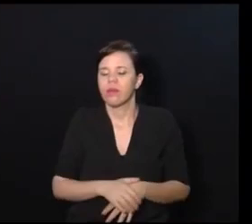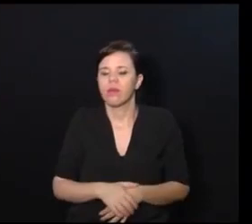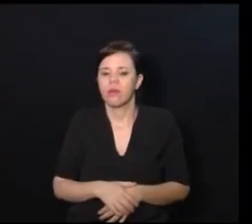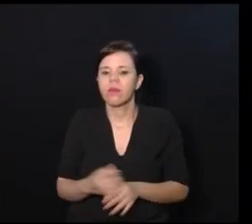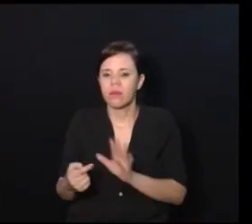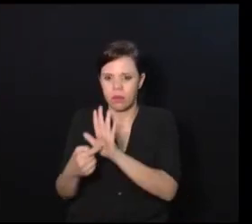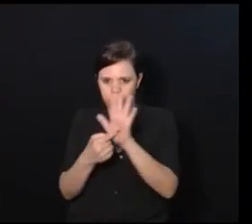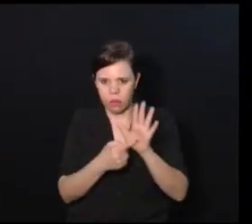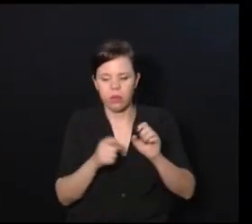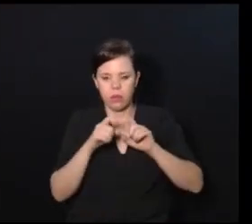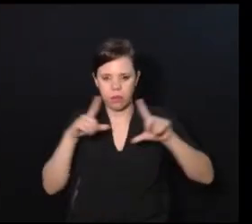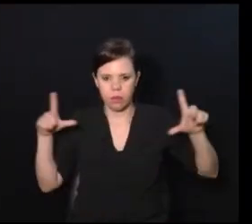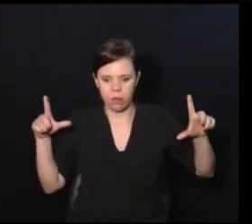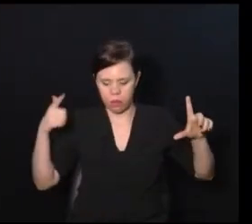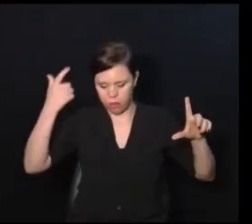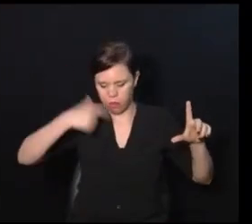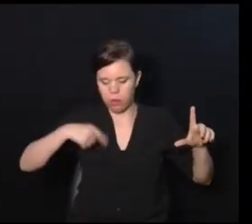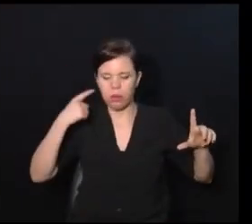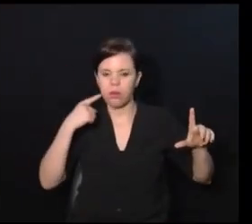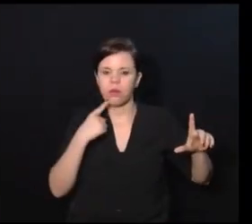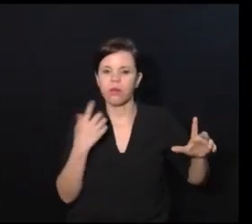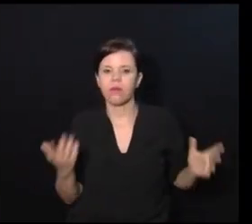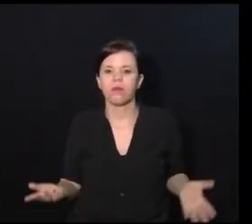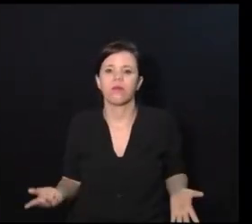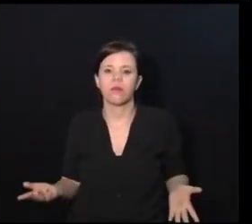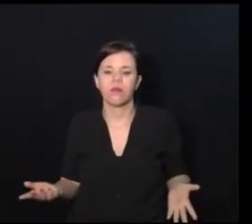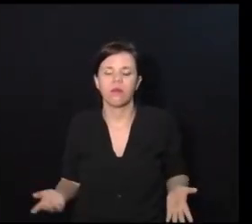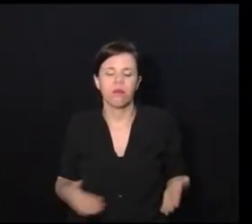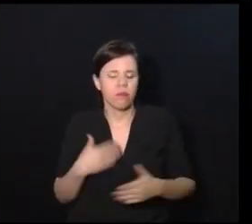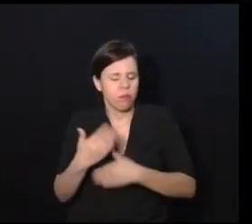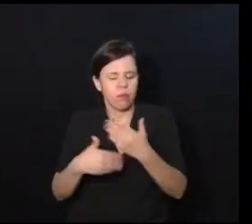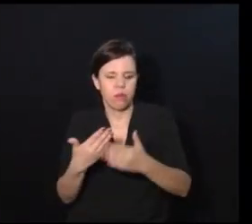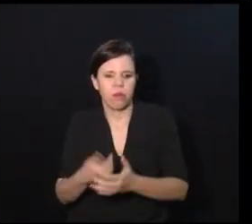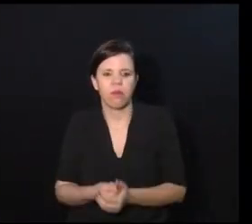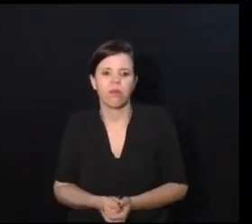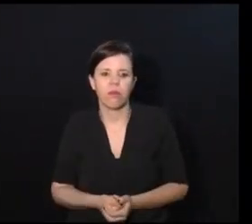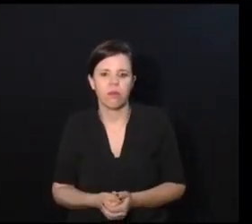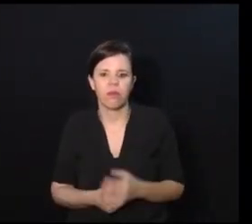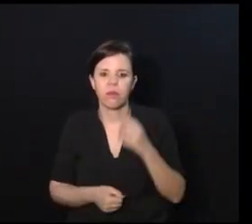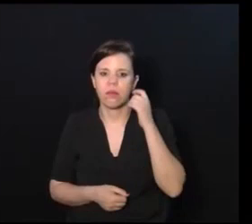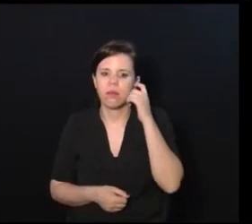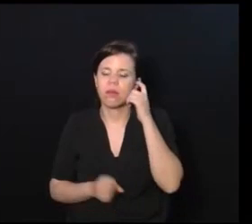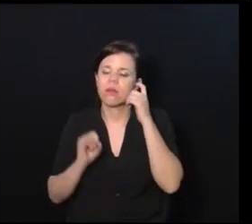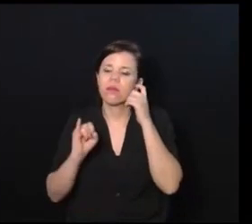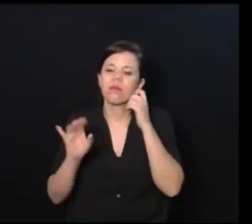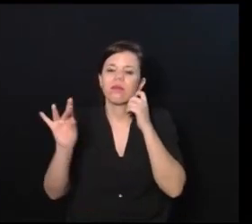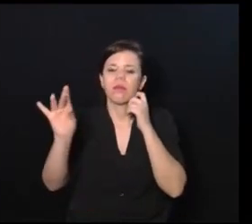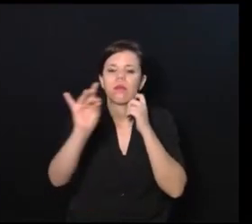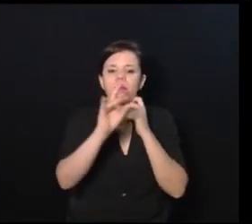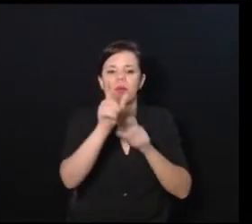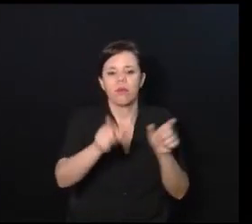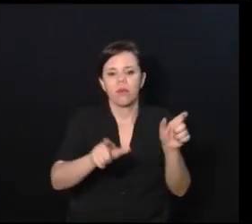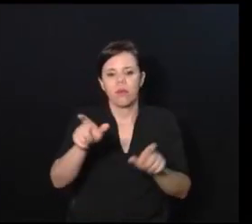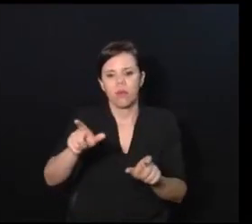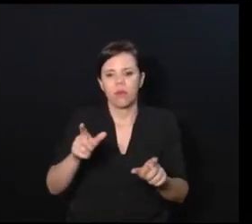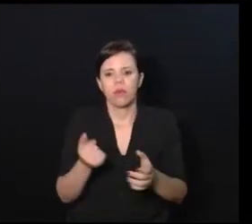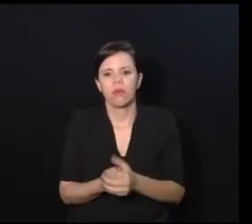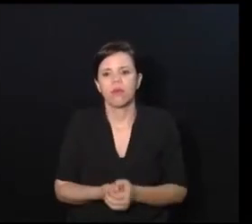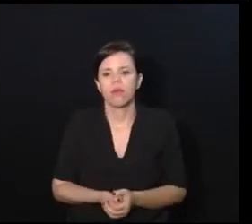aparece a plaquinha dele, eu sou surdo. E por aí vai. Agora, e se cada pessoa estivesse andando com